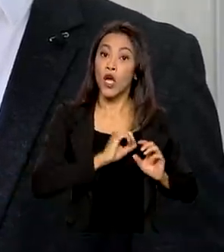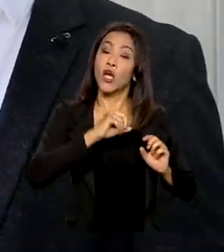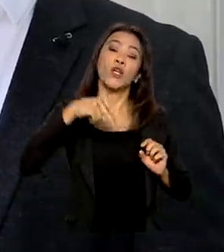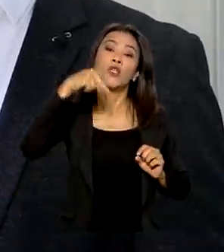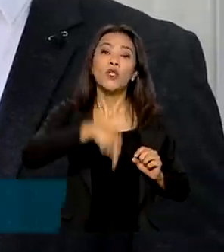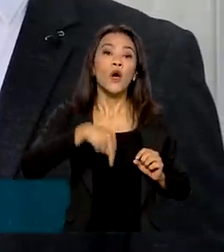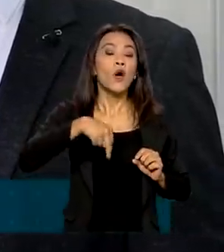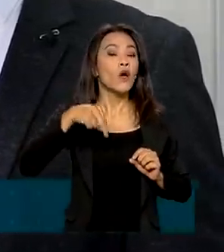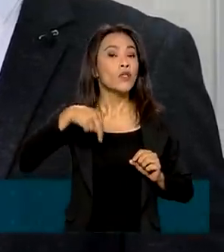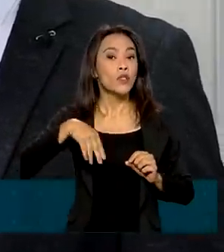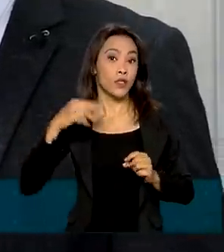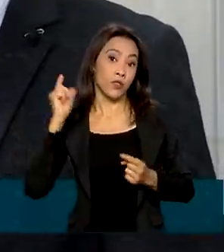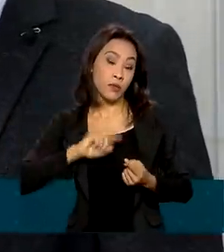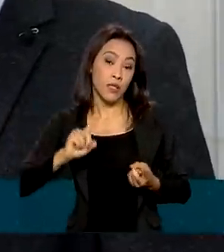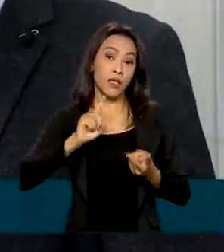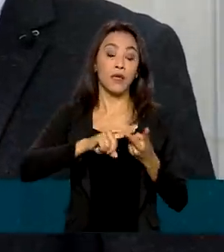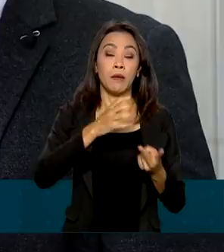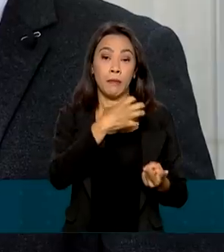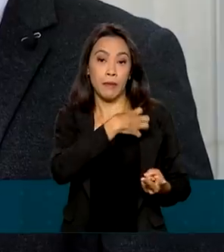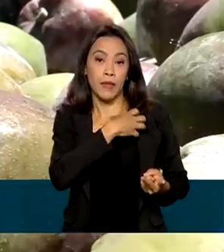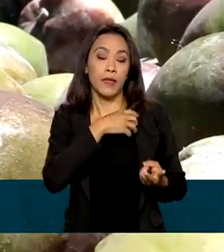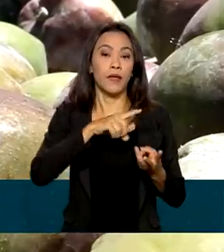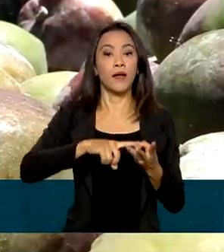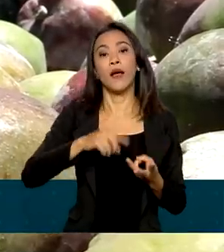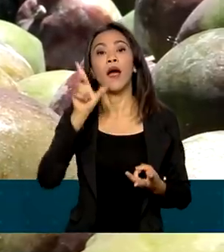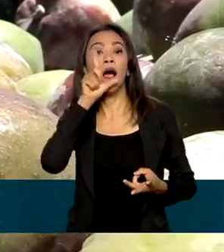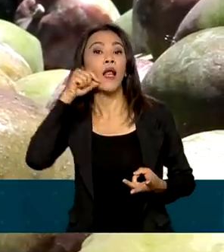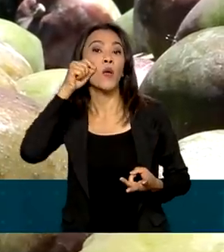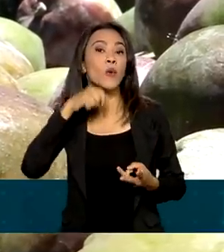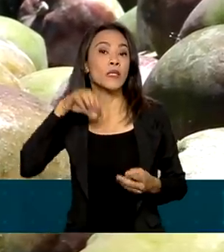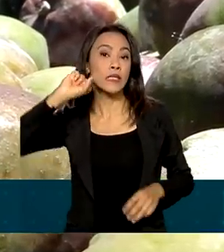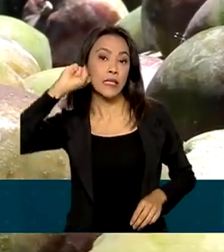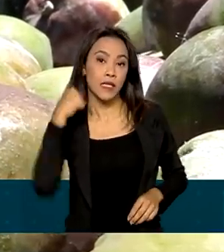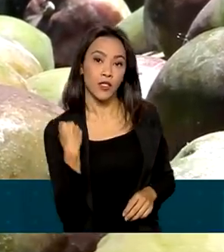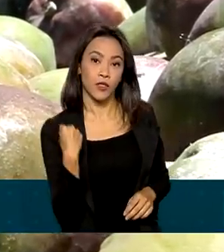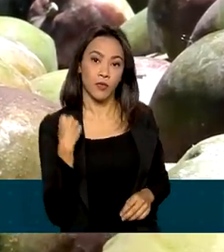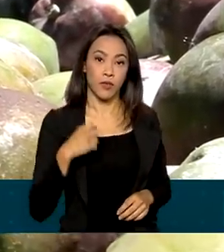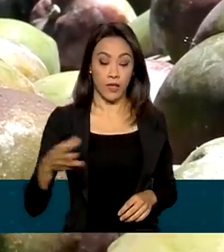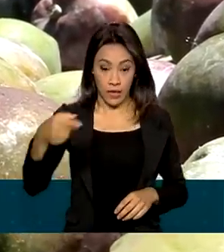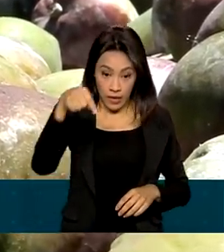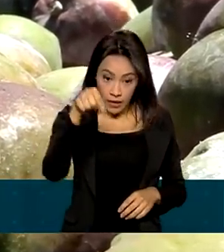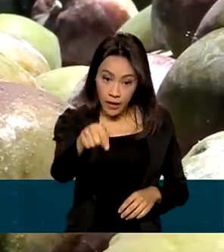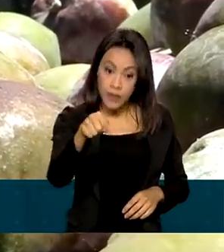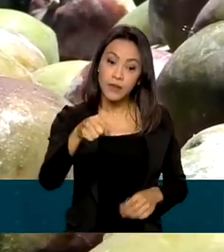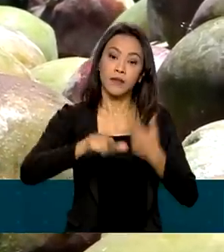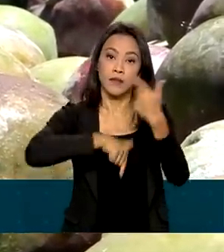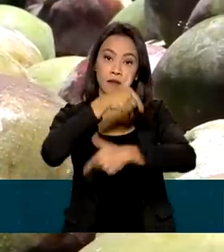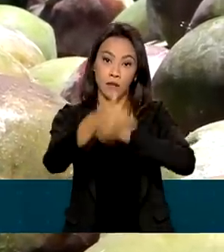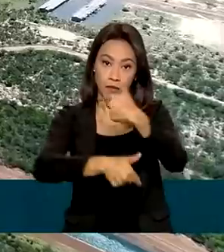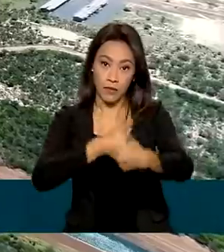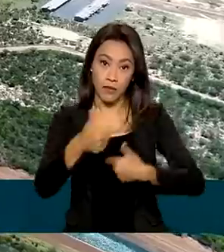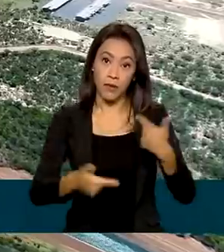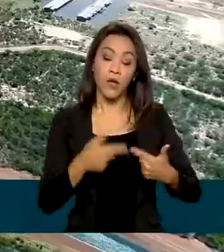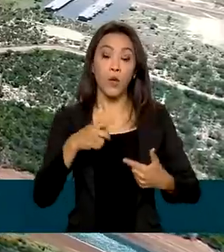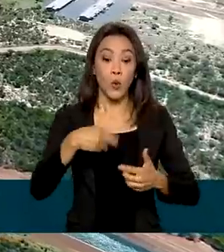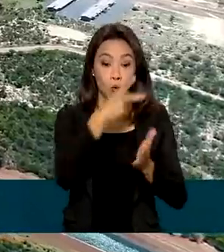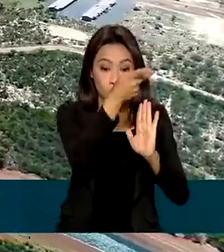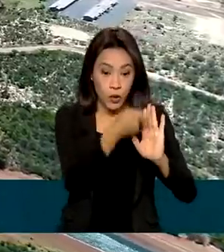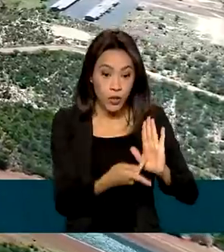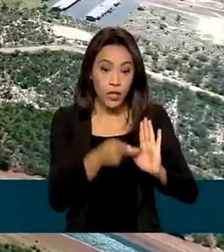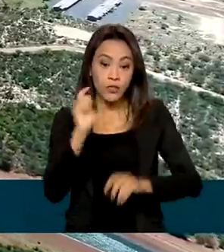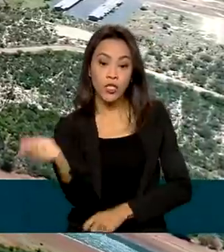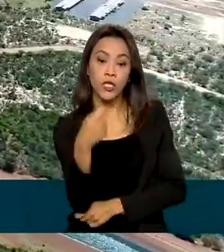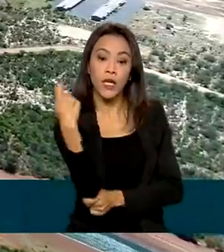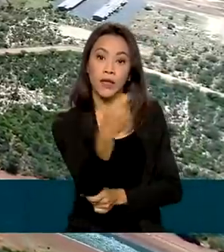a Bahia, Pernambuco, Alagoas e Sergipe. Além do aumento da produtividade agrícola, os projetos de irrigação da